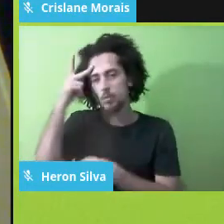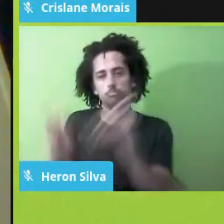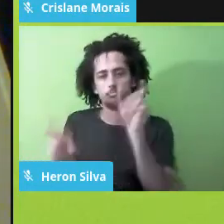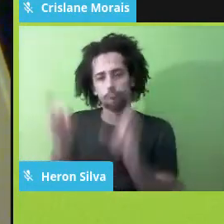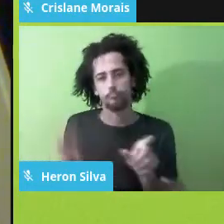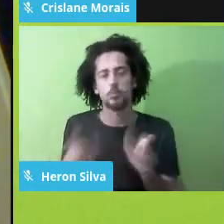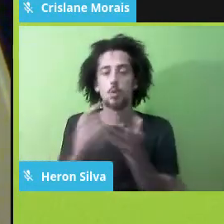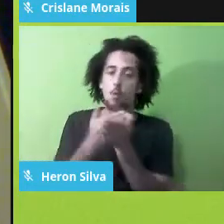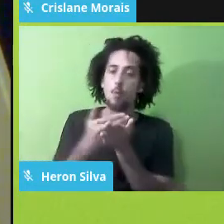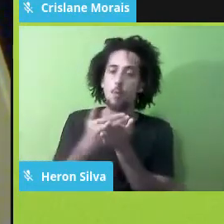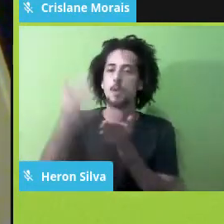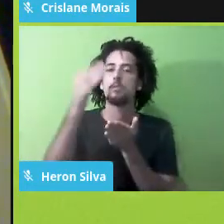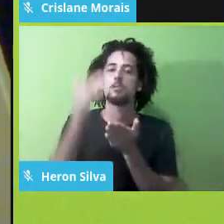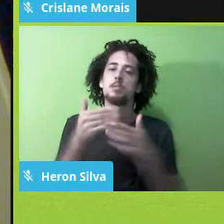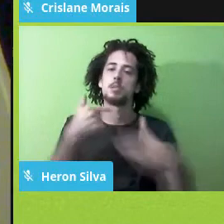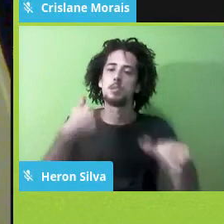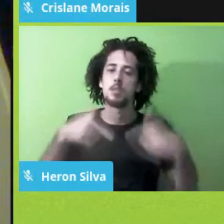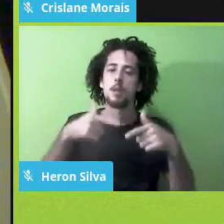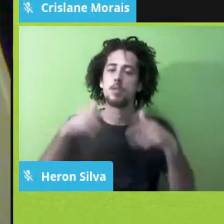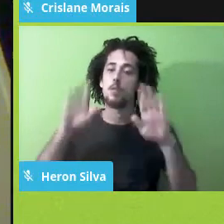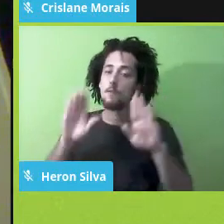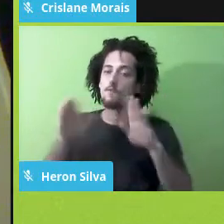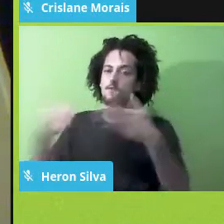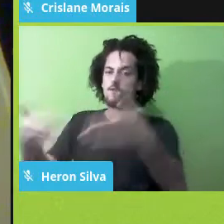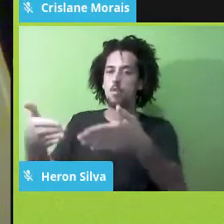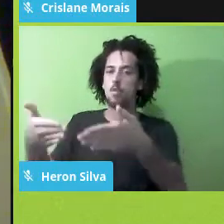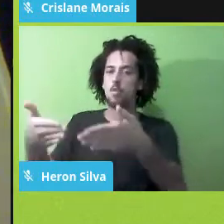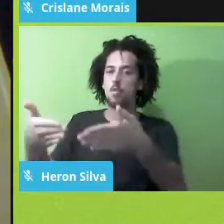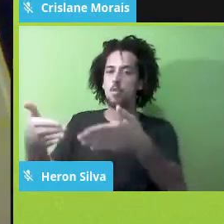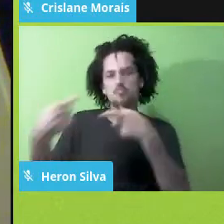atacar o conteúdo, se começa a atacar